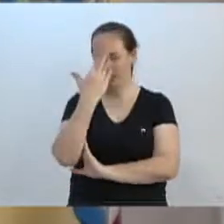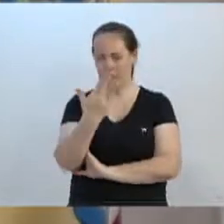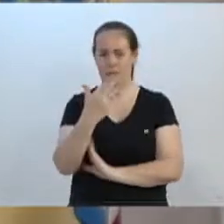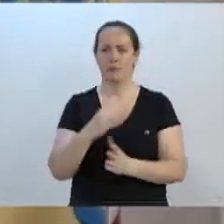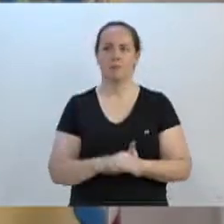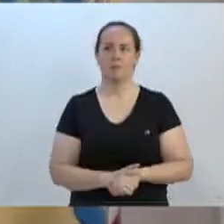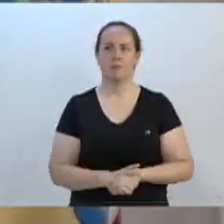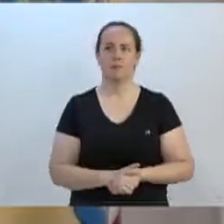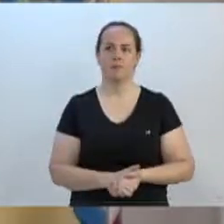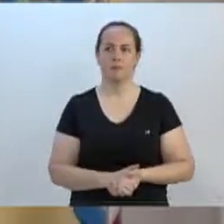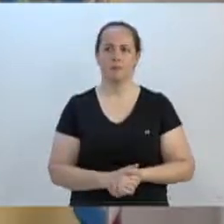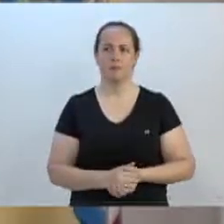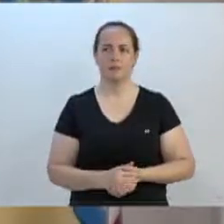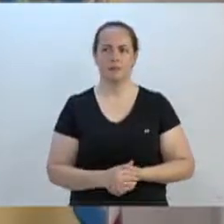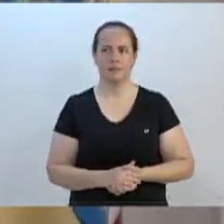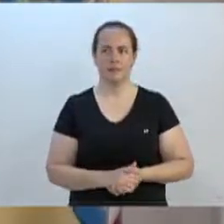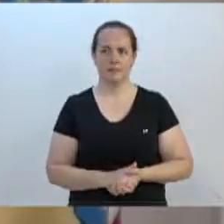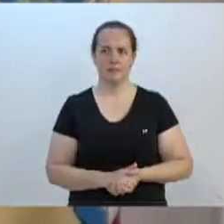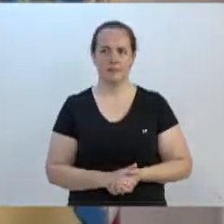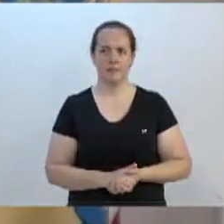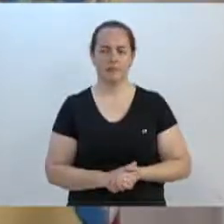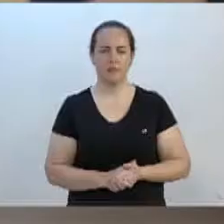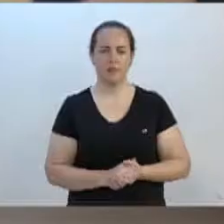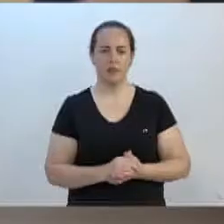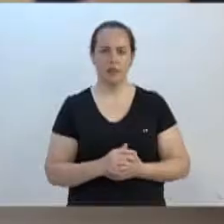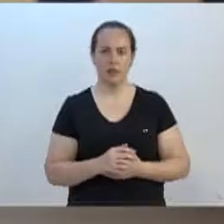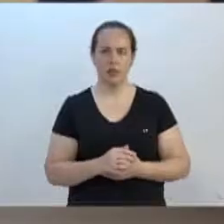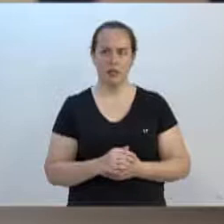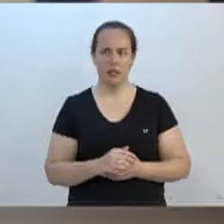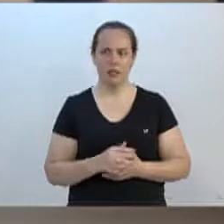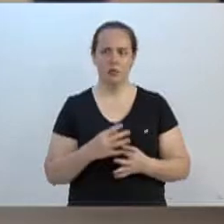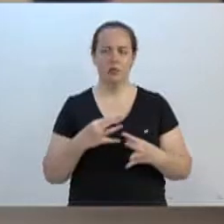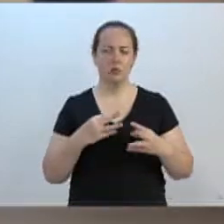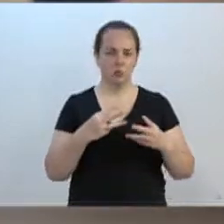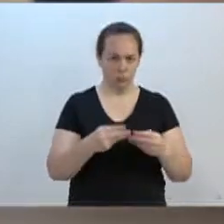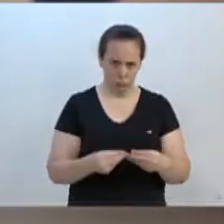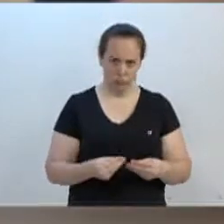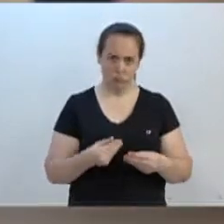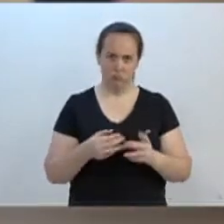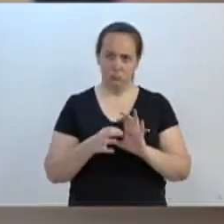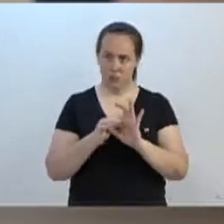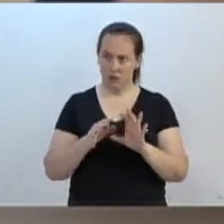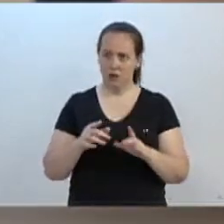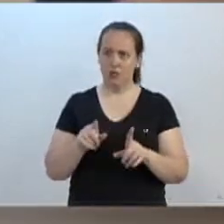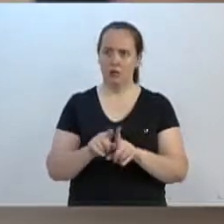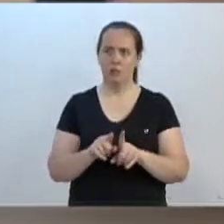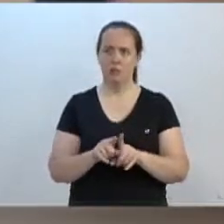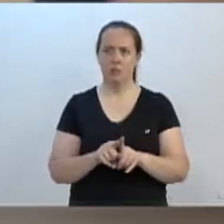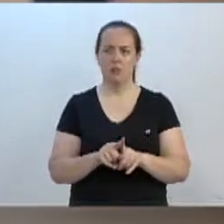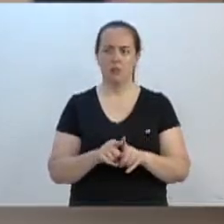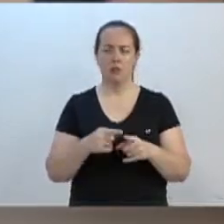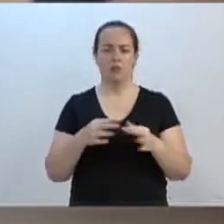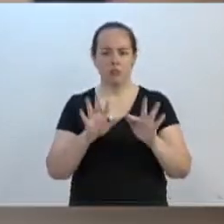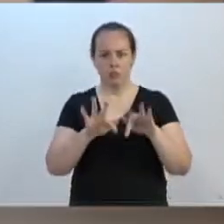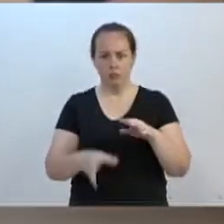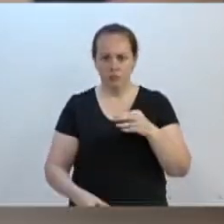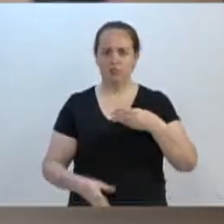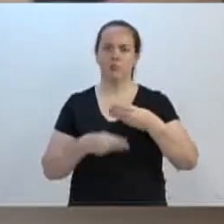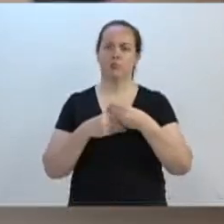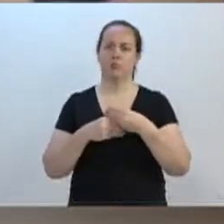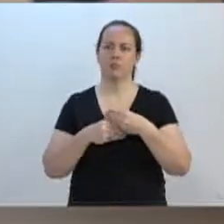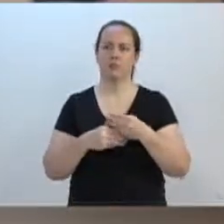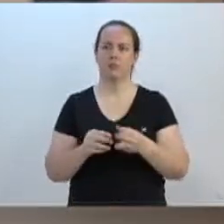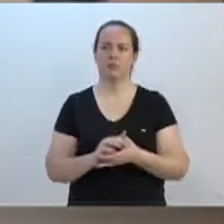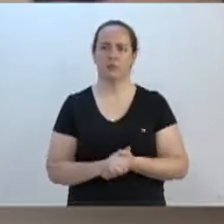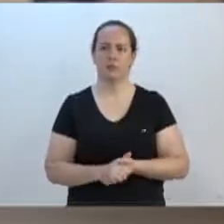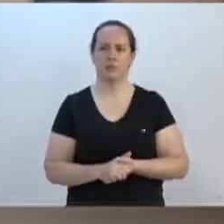Presidente, conceda a parte. Perfeito. Uma parte a todos os vereadores. Acredito que conceda. Depois gostaria também de usar a palavra no final. Começando então com o